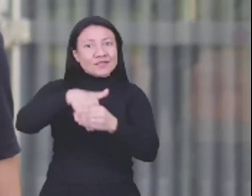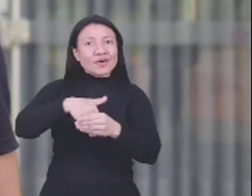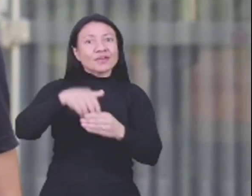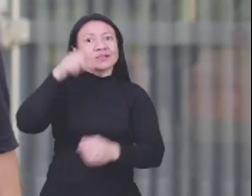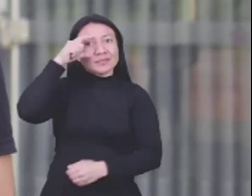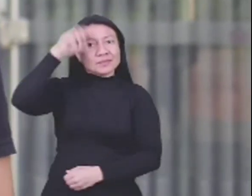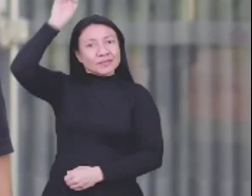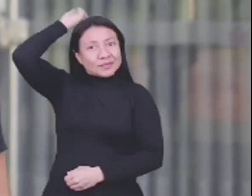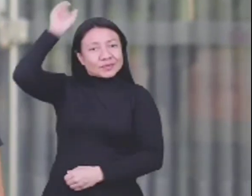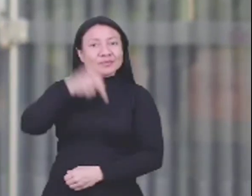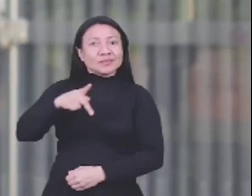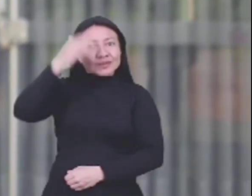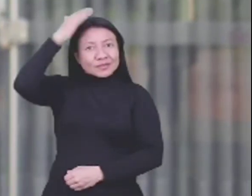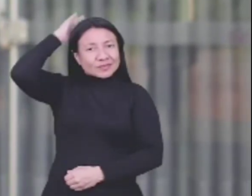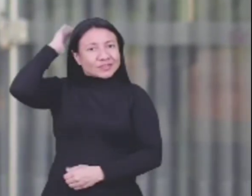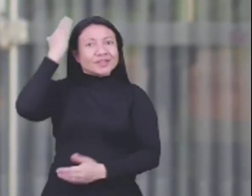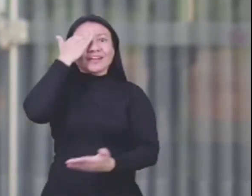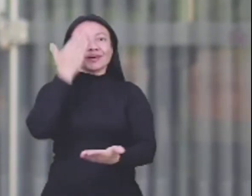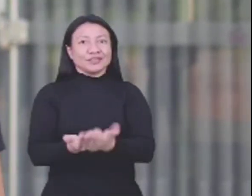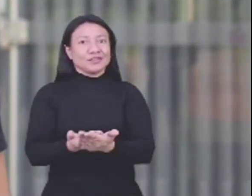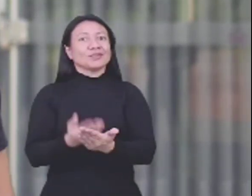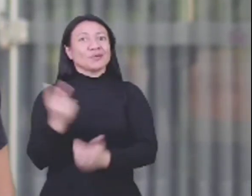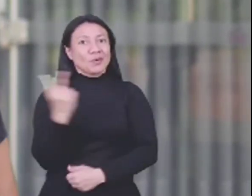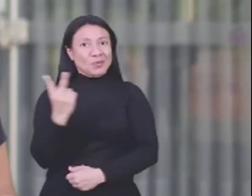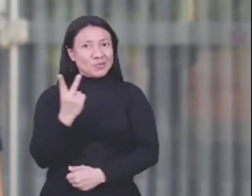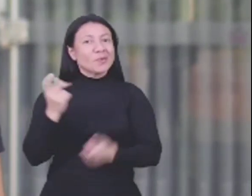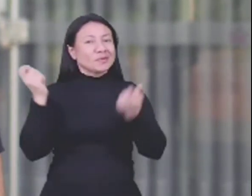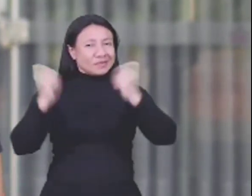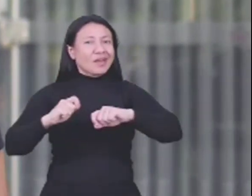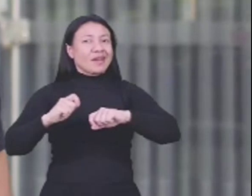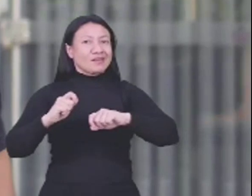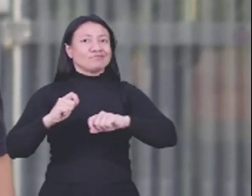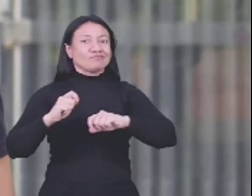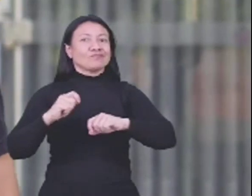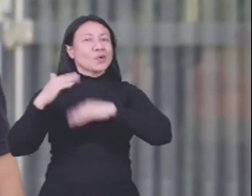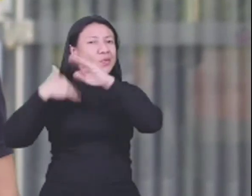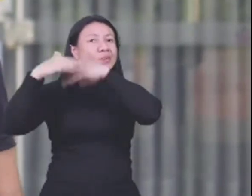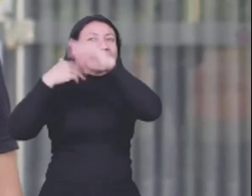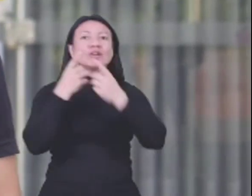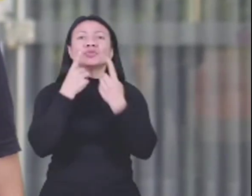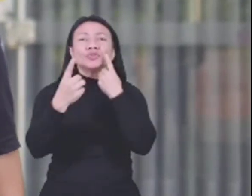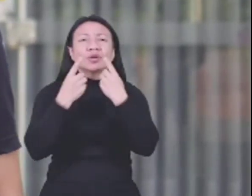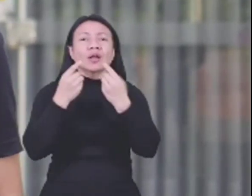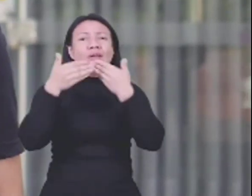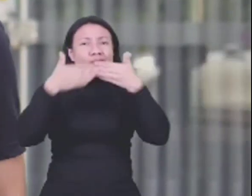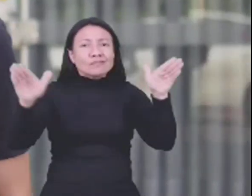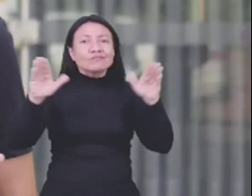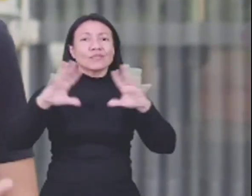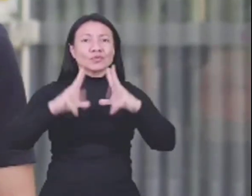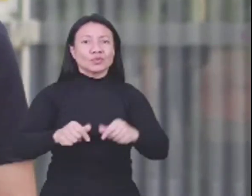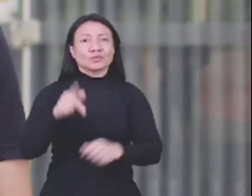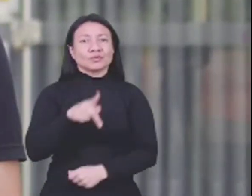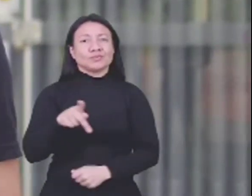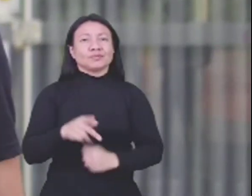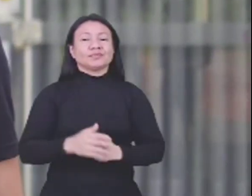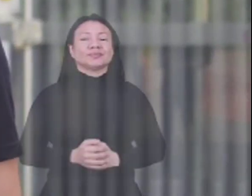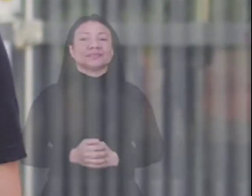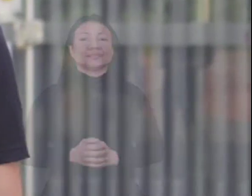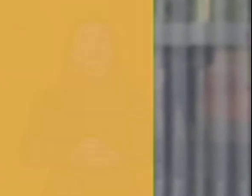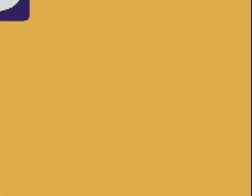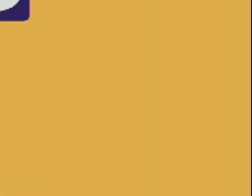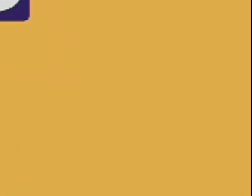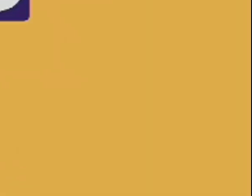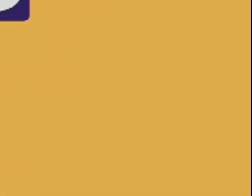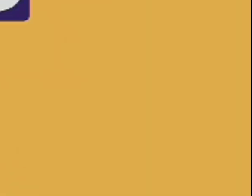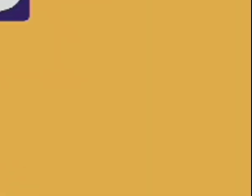voto em Pedrão e professora Lurdinha por acreditar na possibilidade que os dois terão de construção de diálogo com todos os professores.